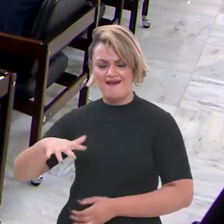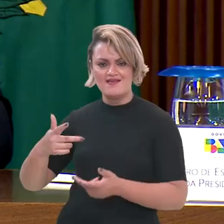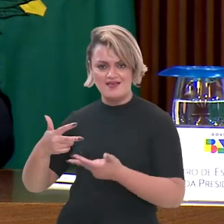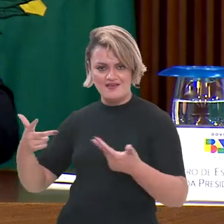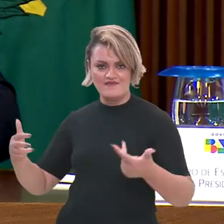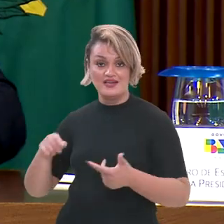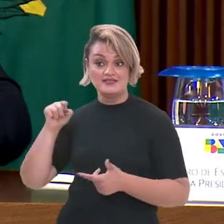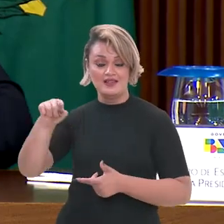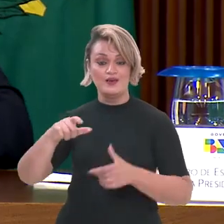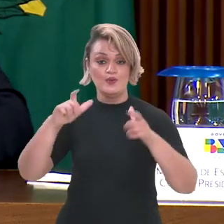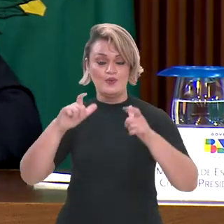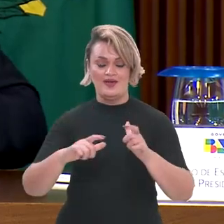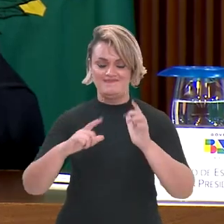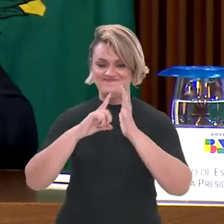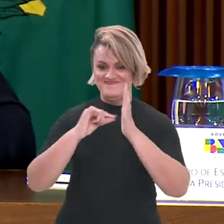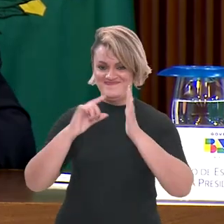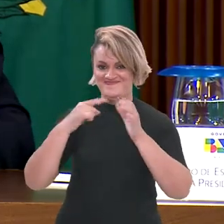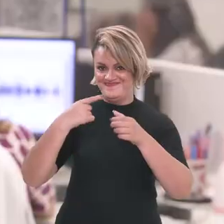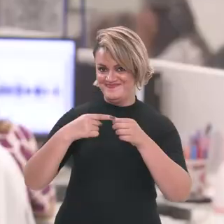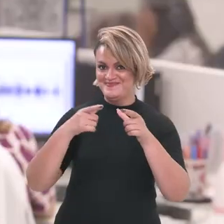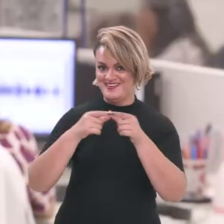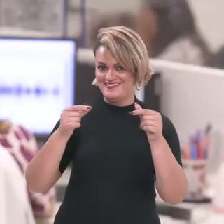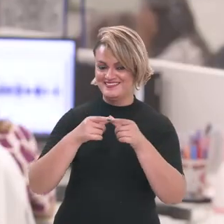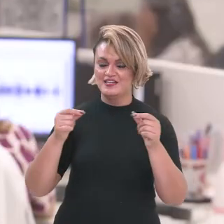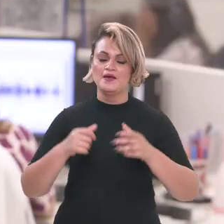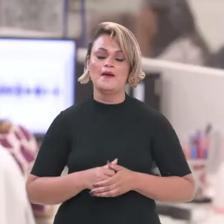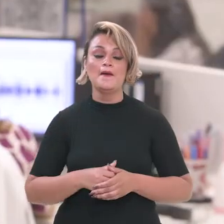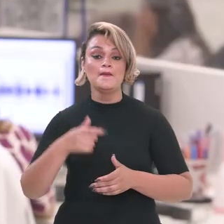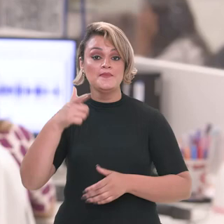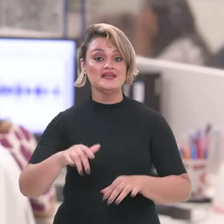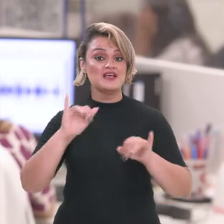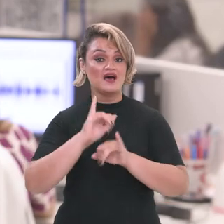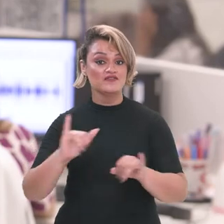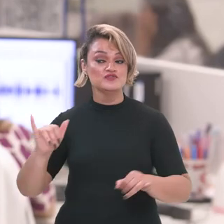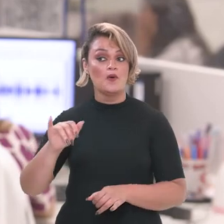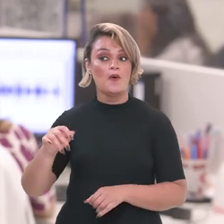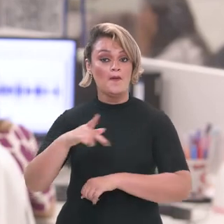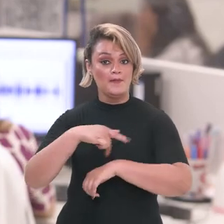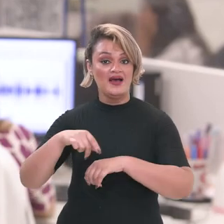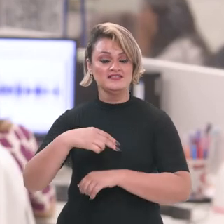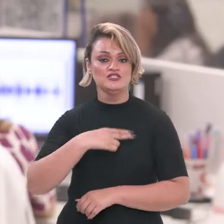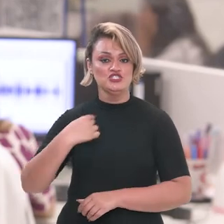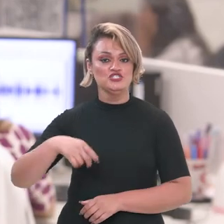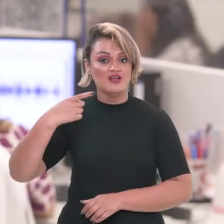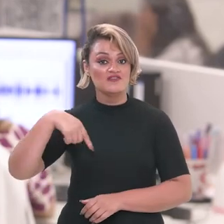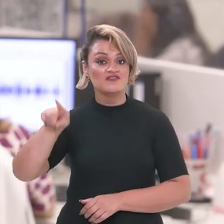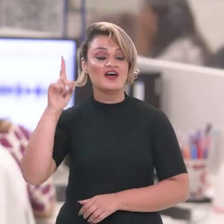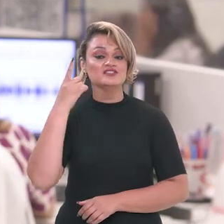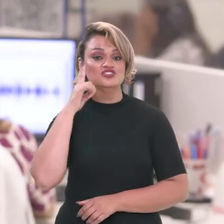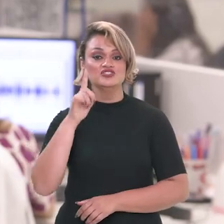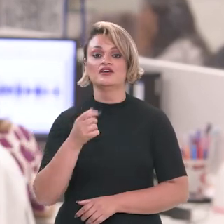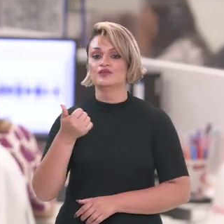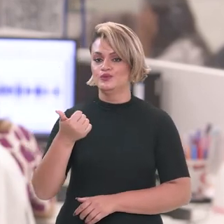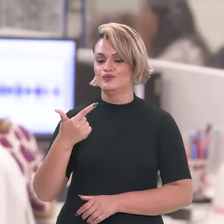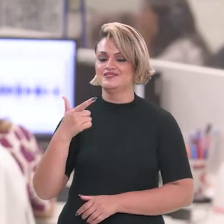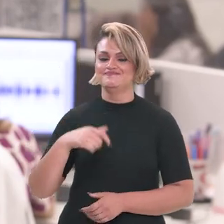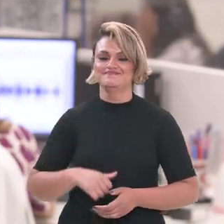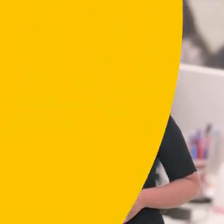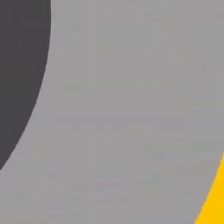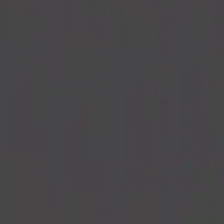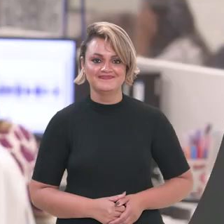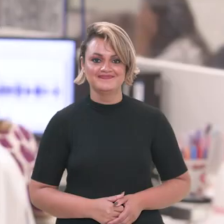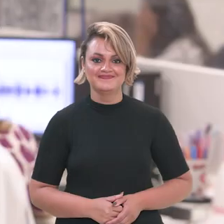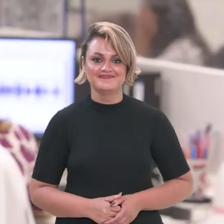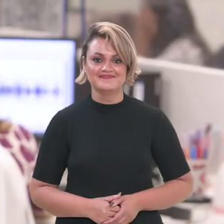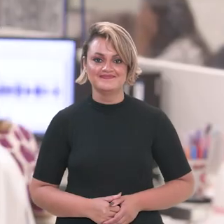produtivo no Palácio do Planalto aqui em Brasília. Lula também anunciou que a viagem para a China foi remarcada para o dia 12 de abril.